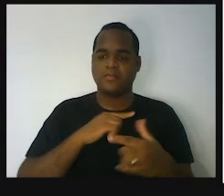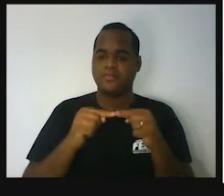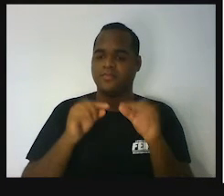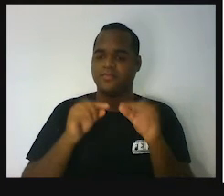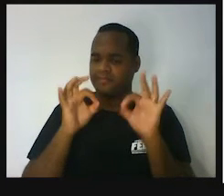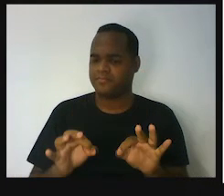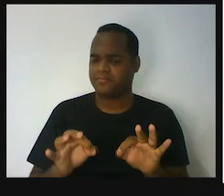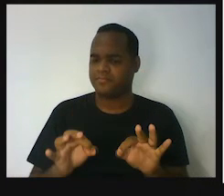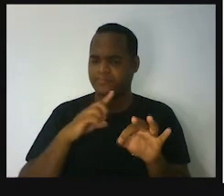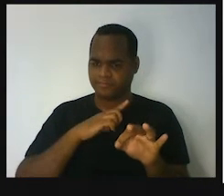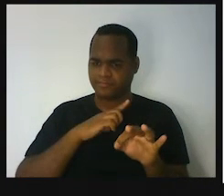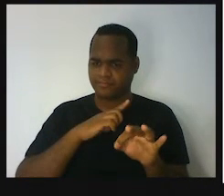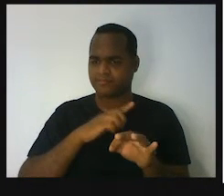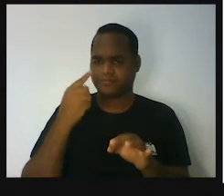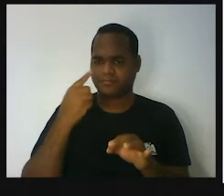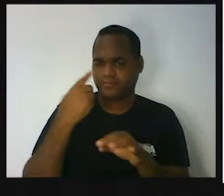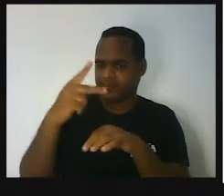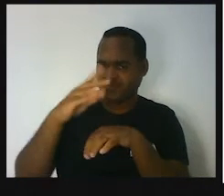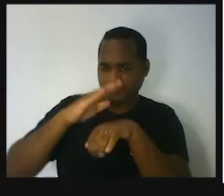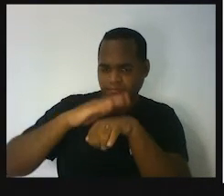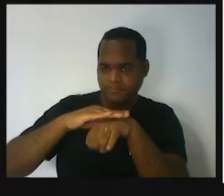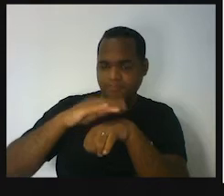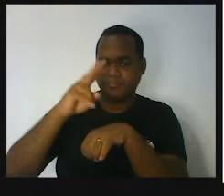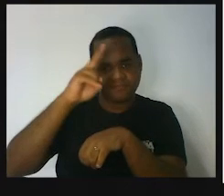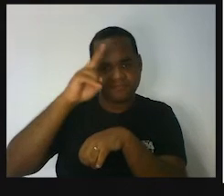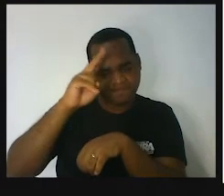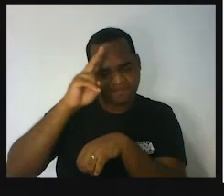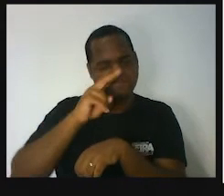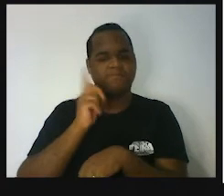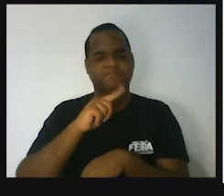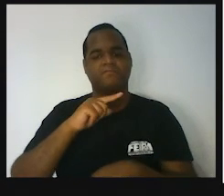você irá lembrar, certo?